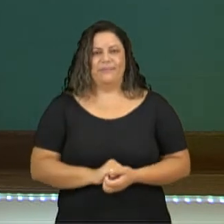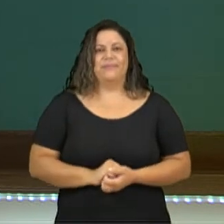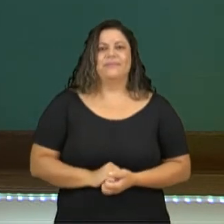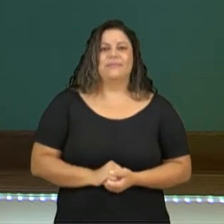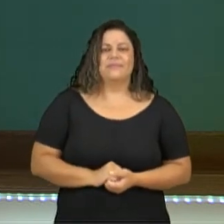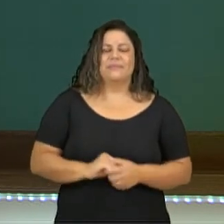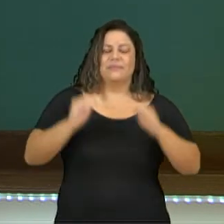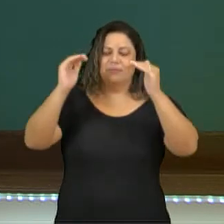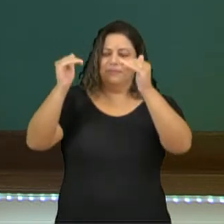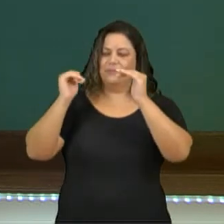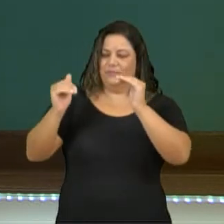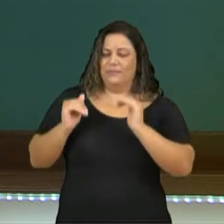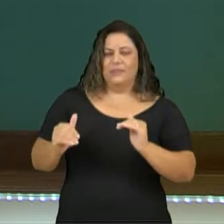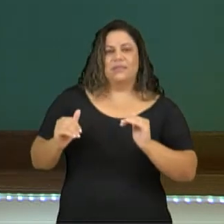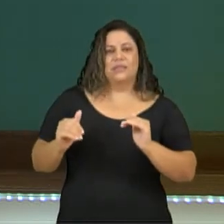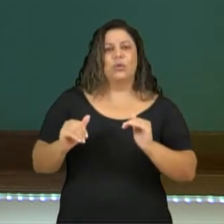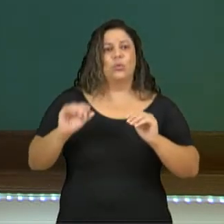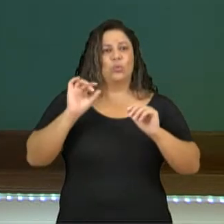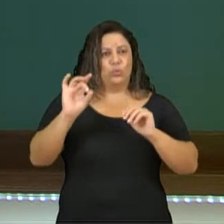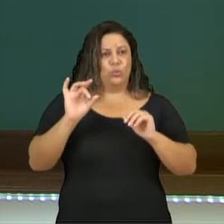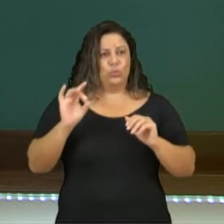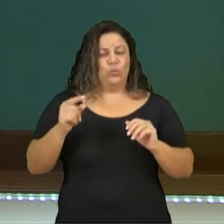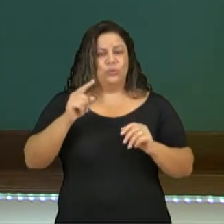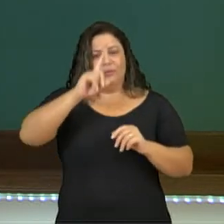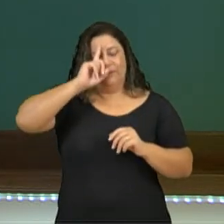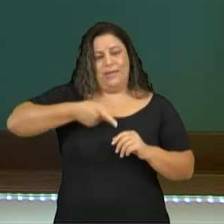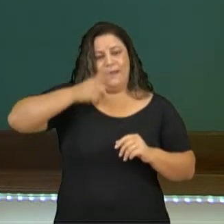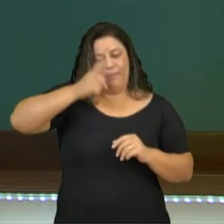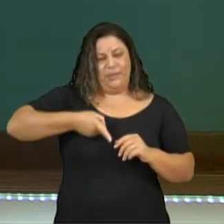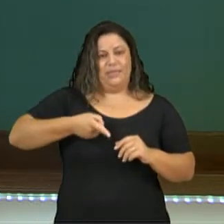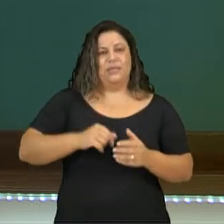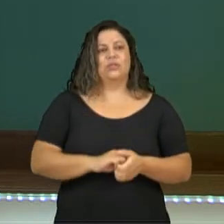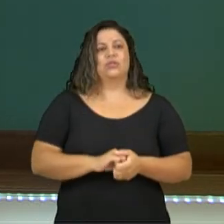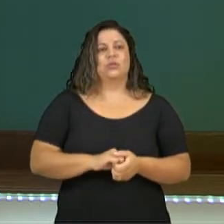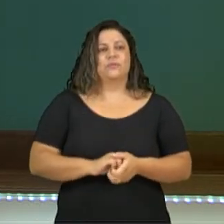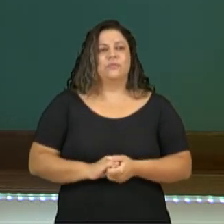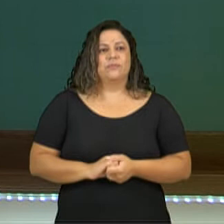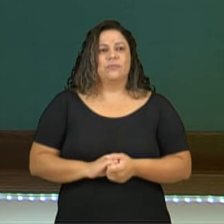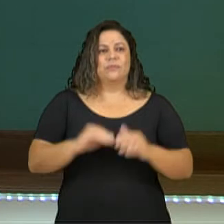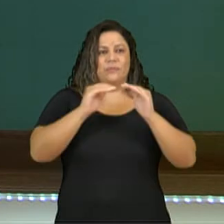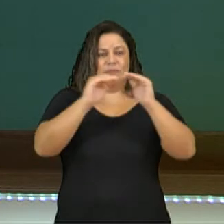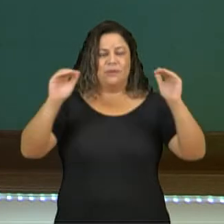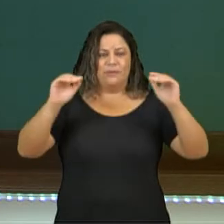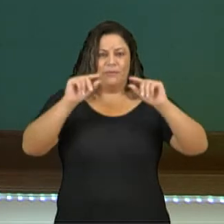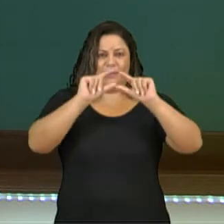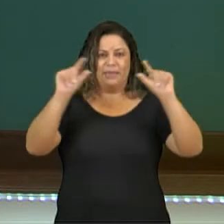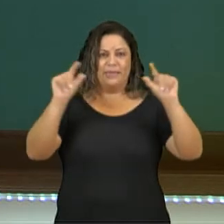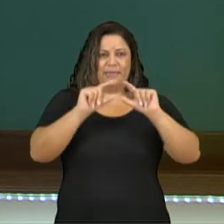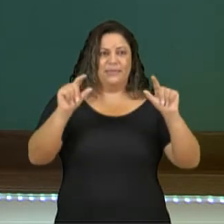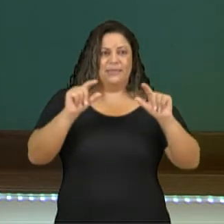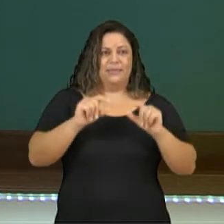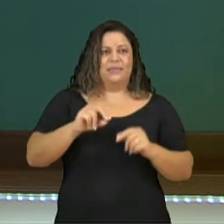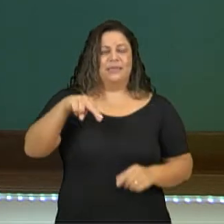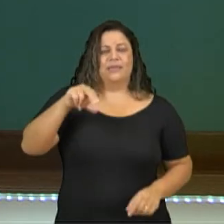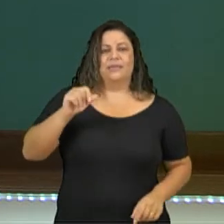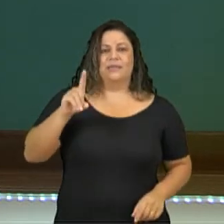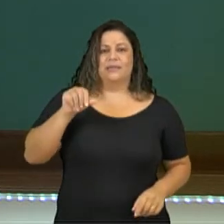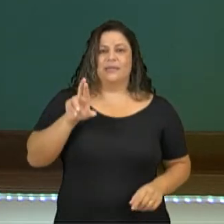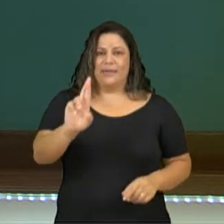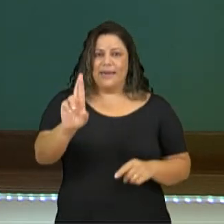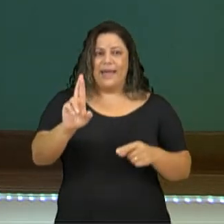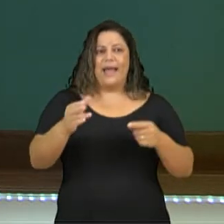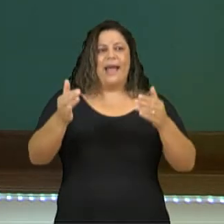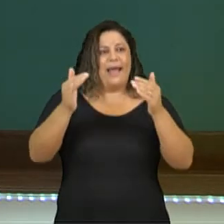aqui no, que seria no caso do imperativo negativo. Para ustedes, nadar, você